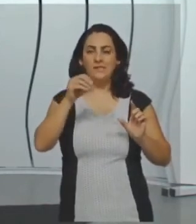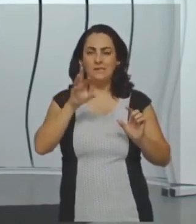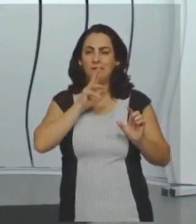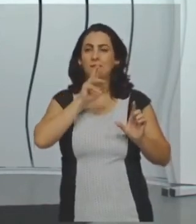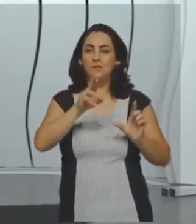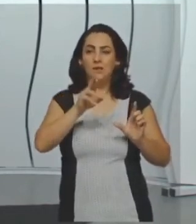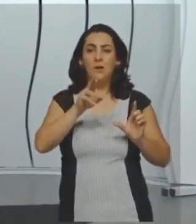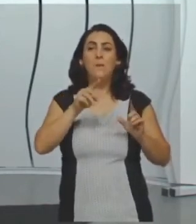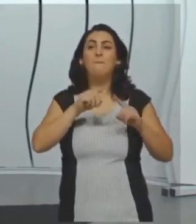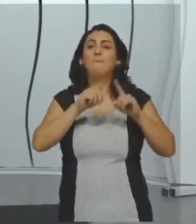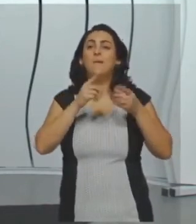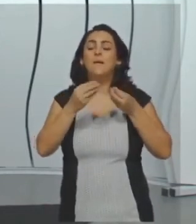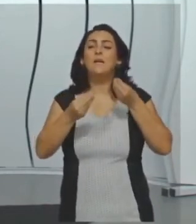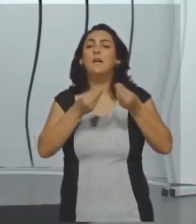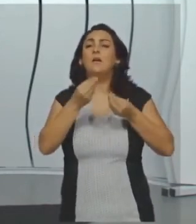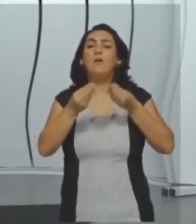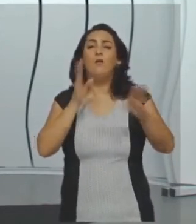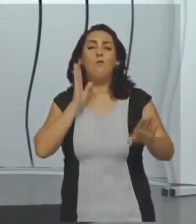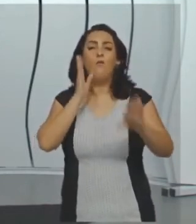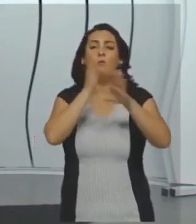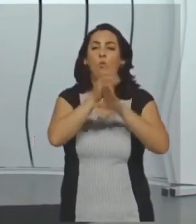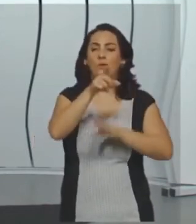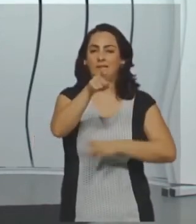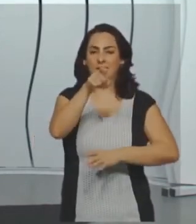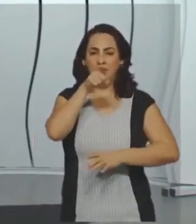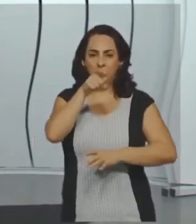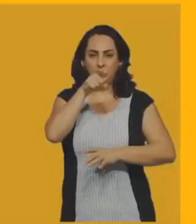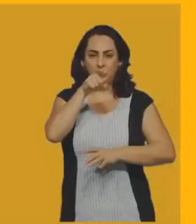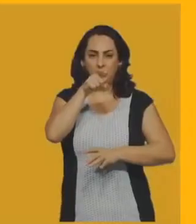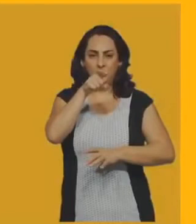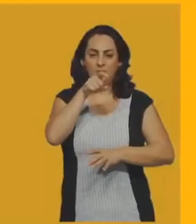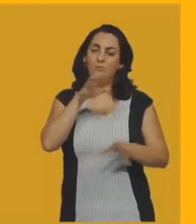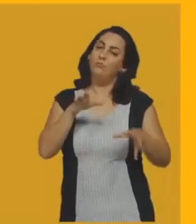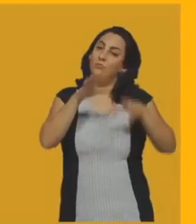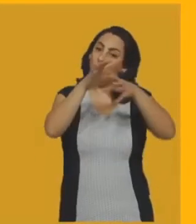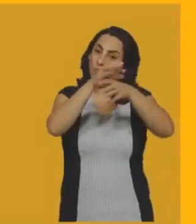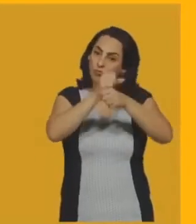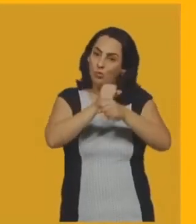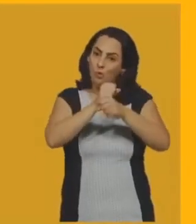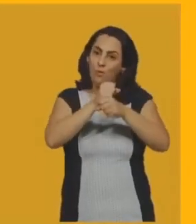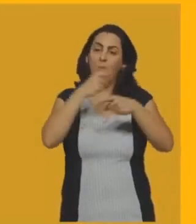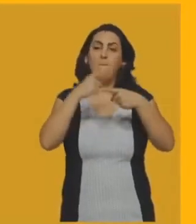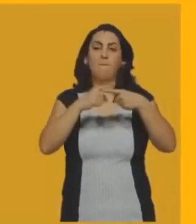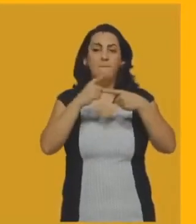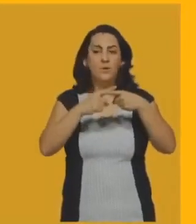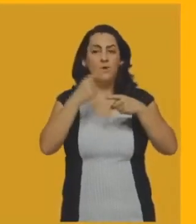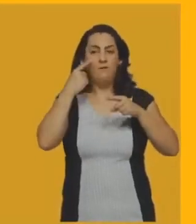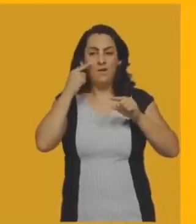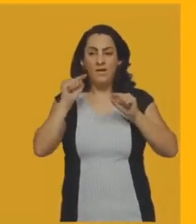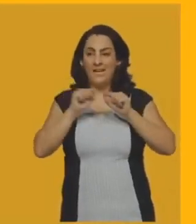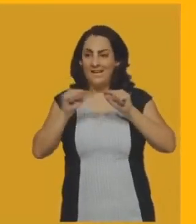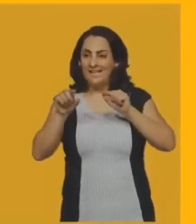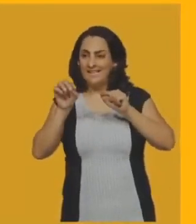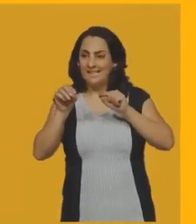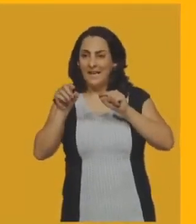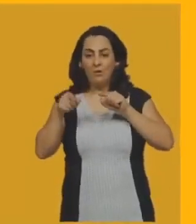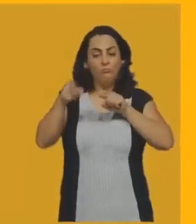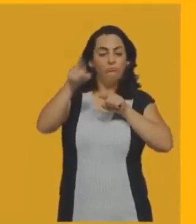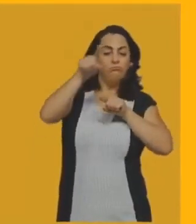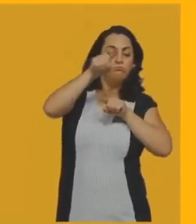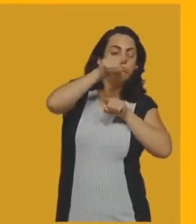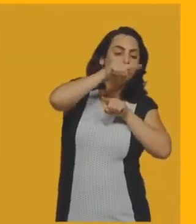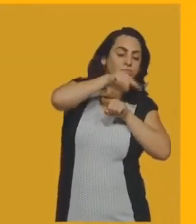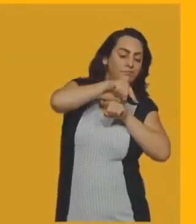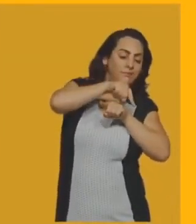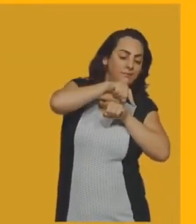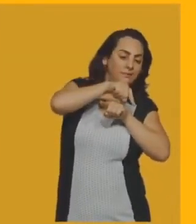para ser replementar, eles têm que somar 360 graus. Como que eu acho x? x